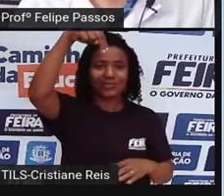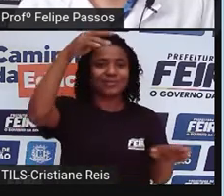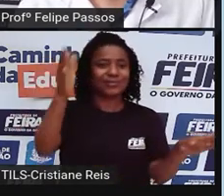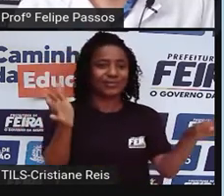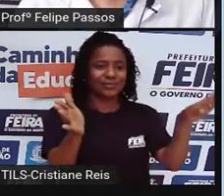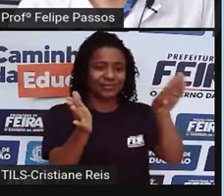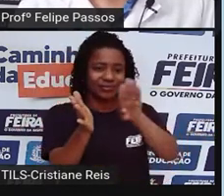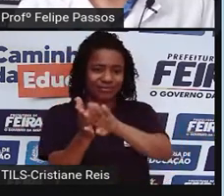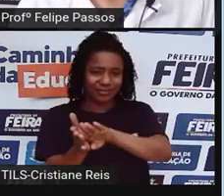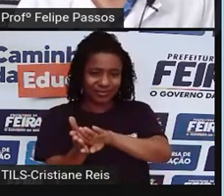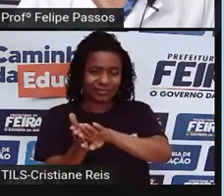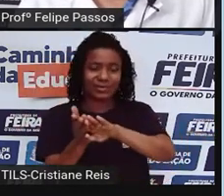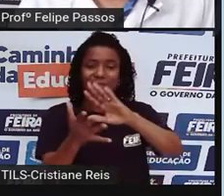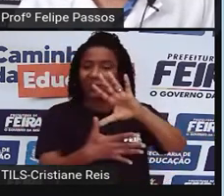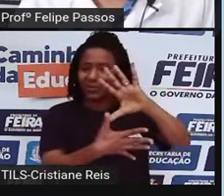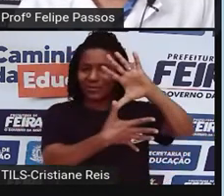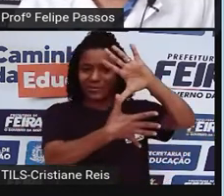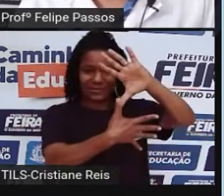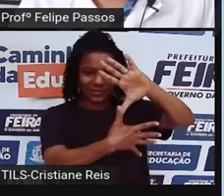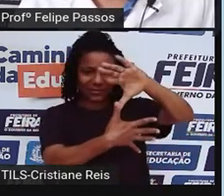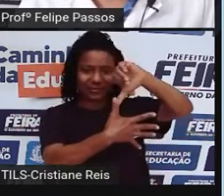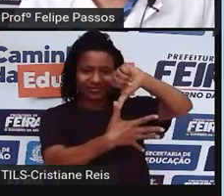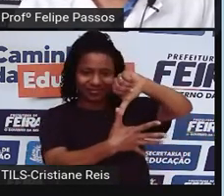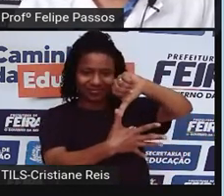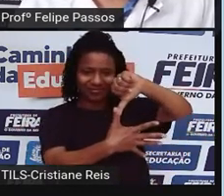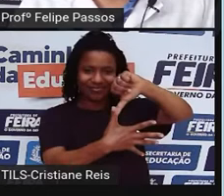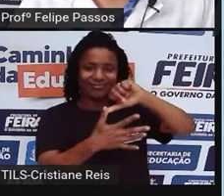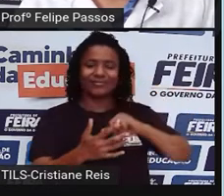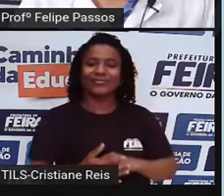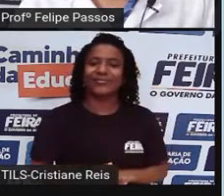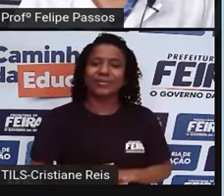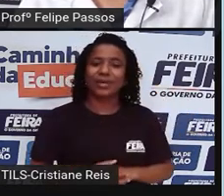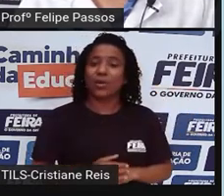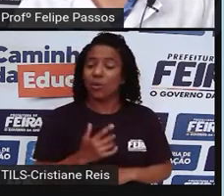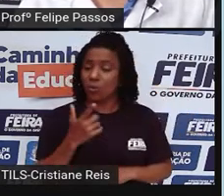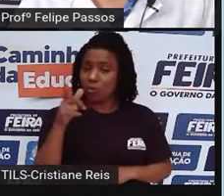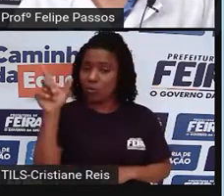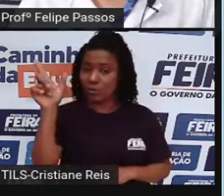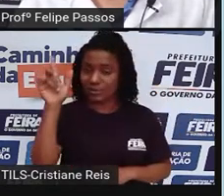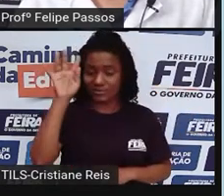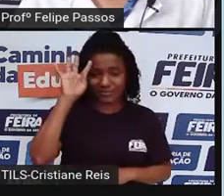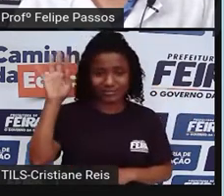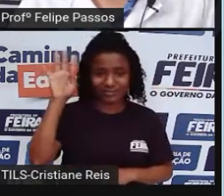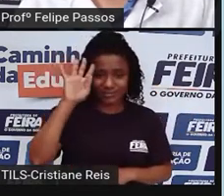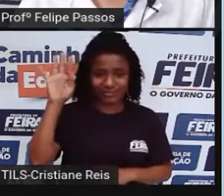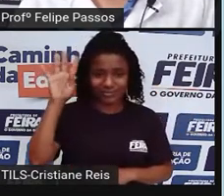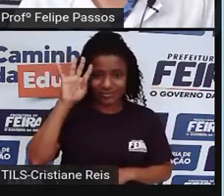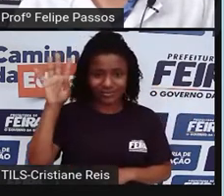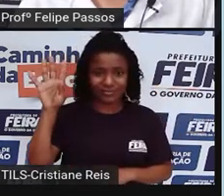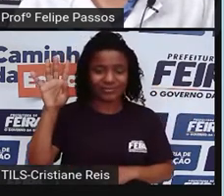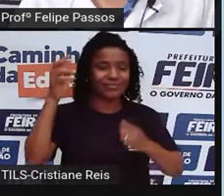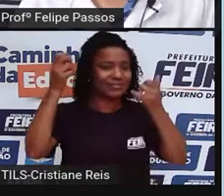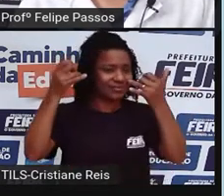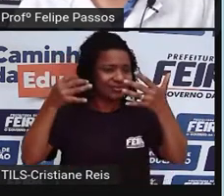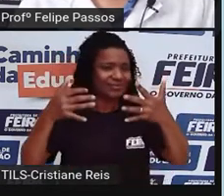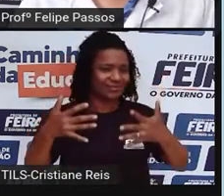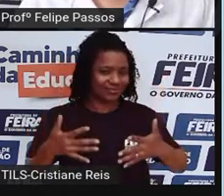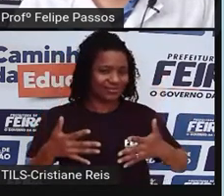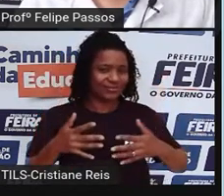no continente americano. Tem outras teorias, né? Que falam também de